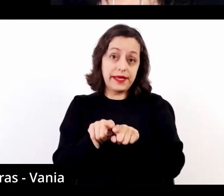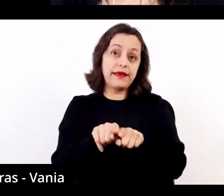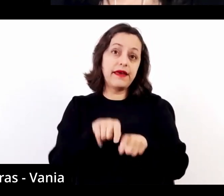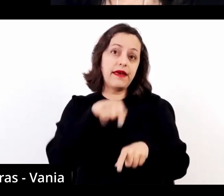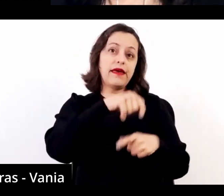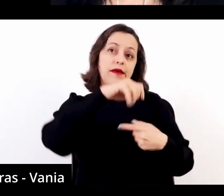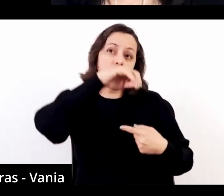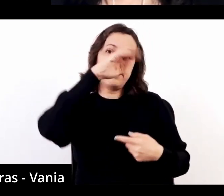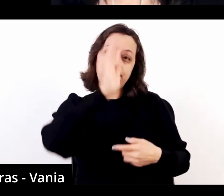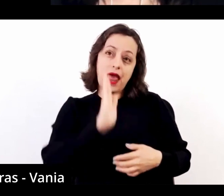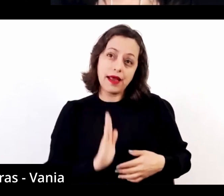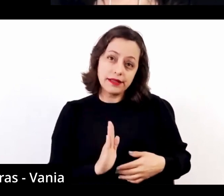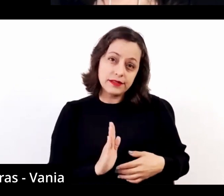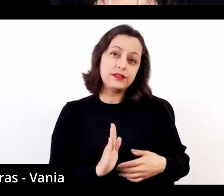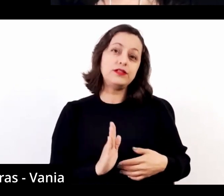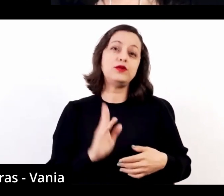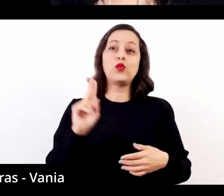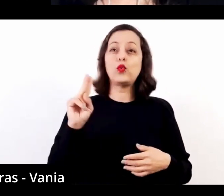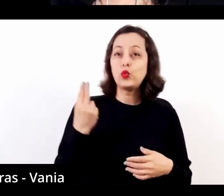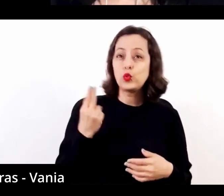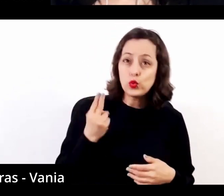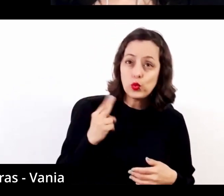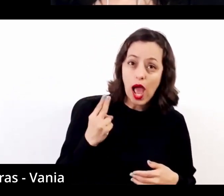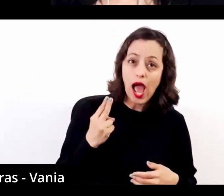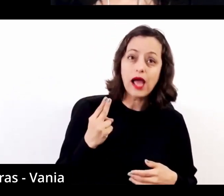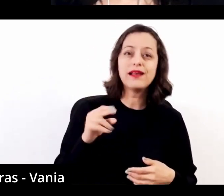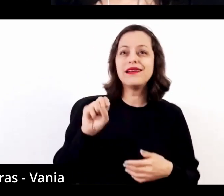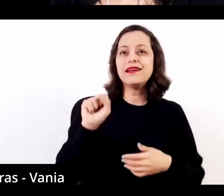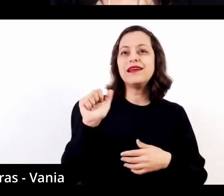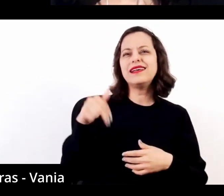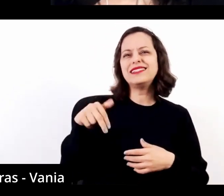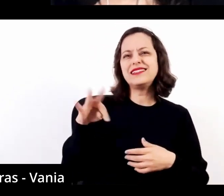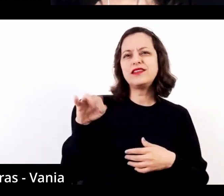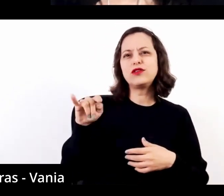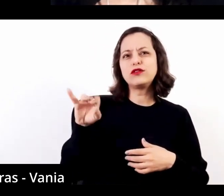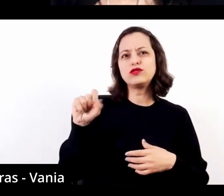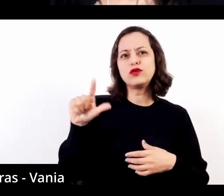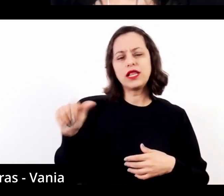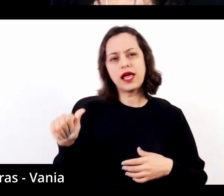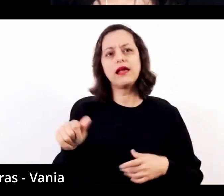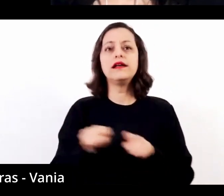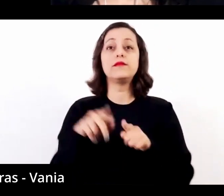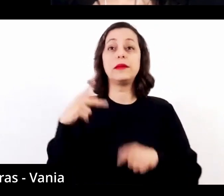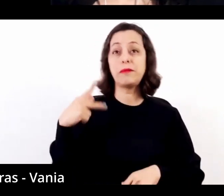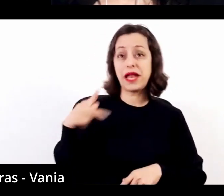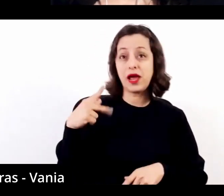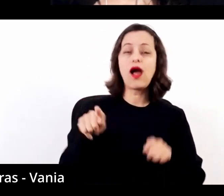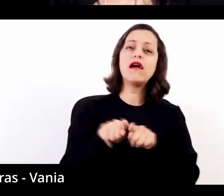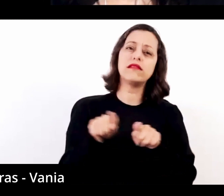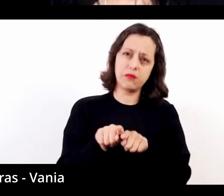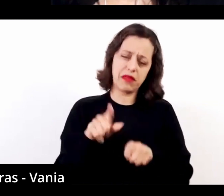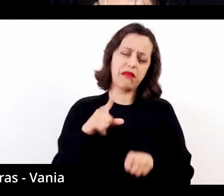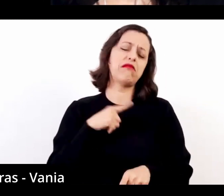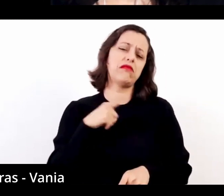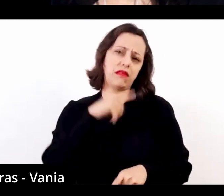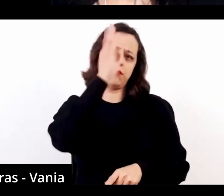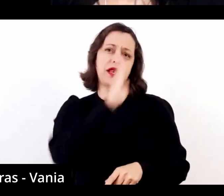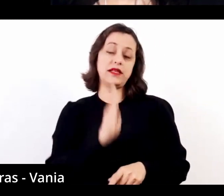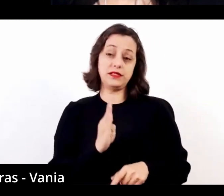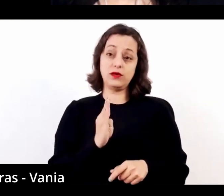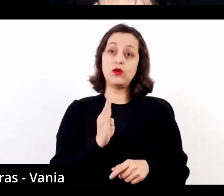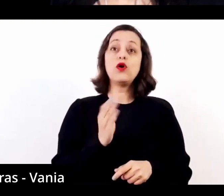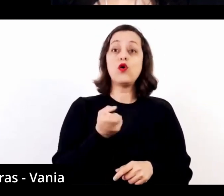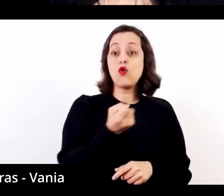aqui no Brasil Uruguai, representado pelo Santósola, Paraguai e uma dose de Brasil, porque muitos desses